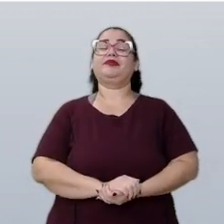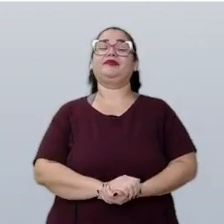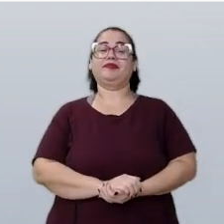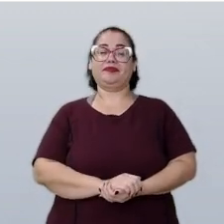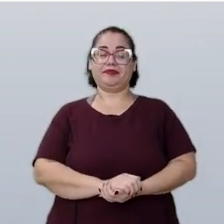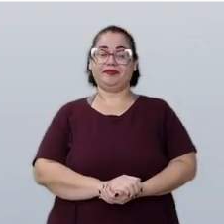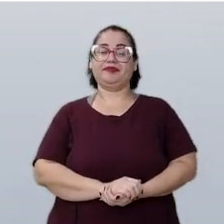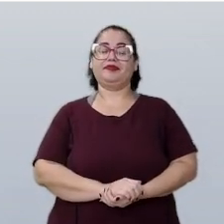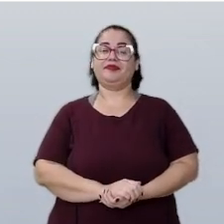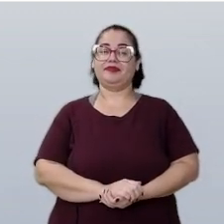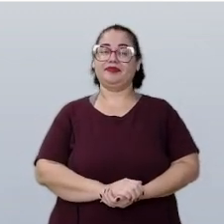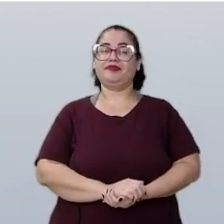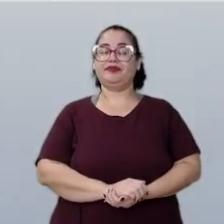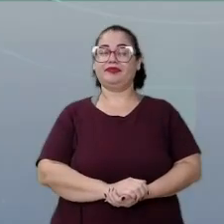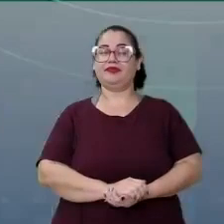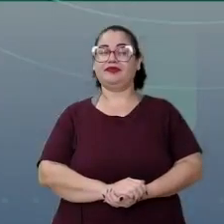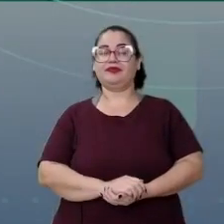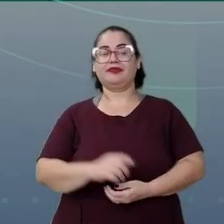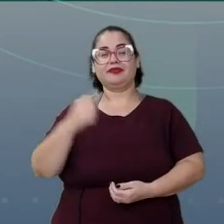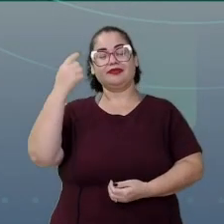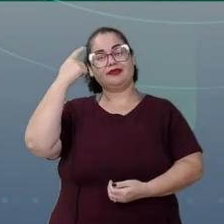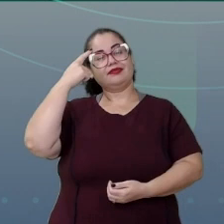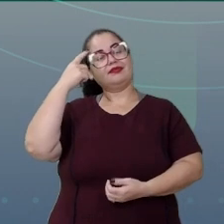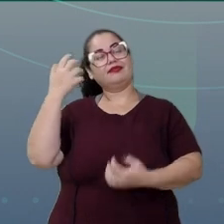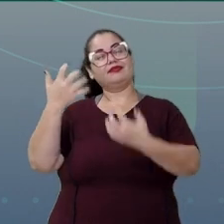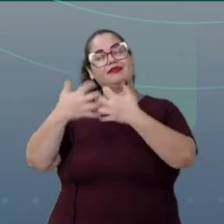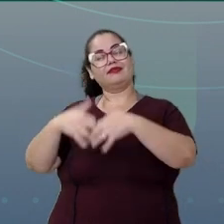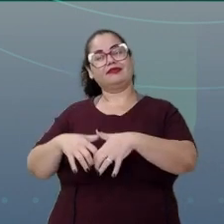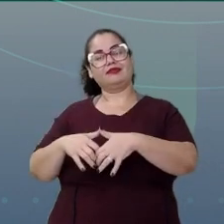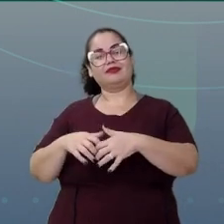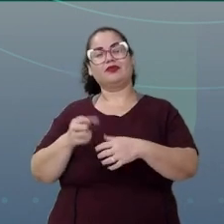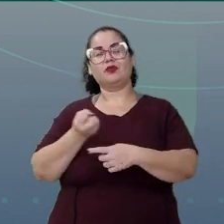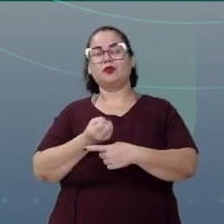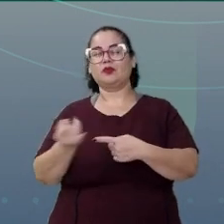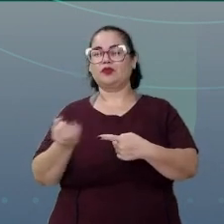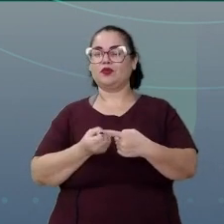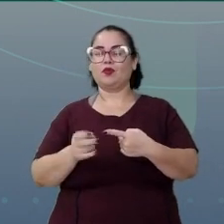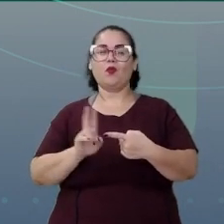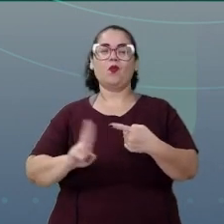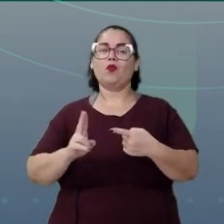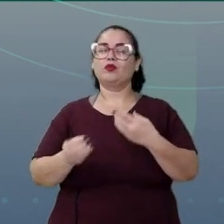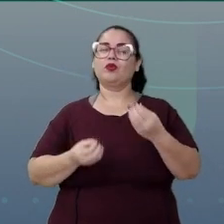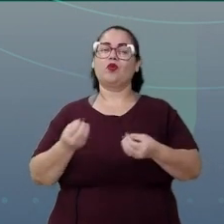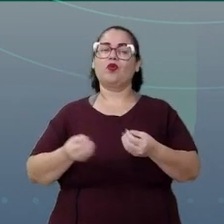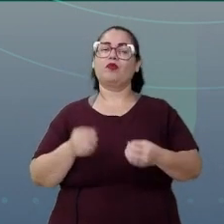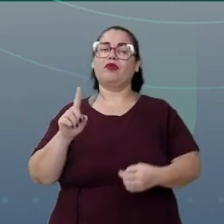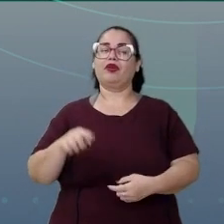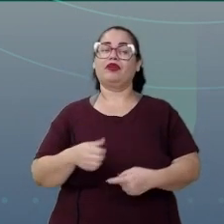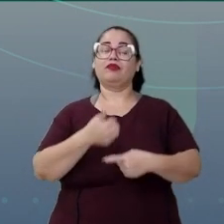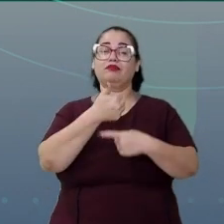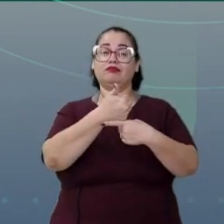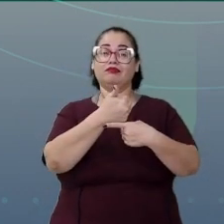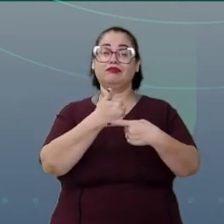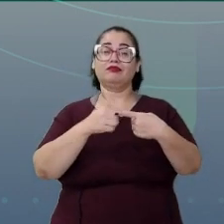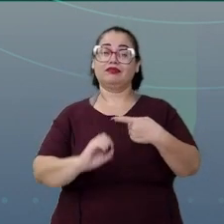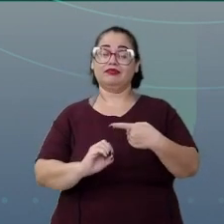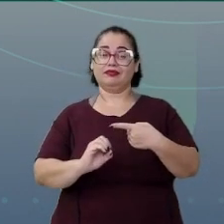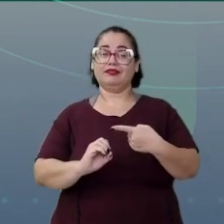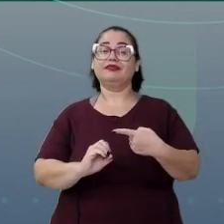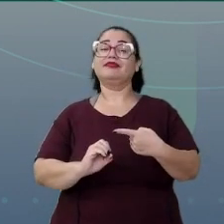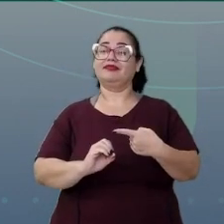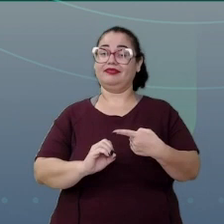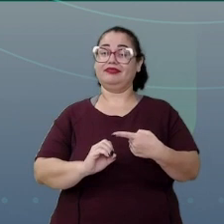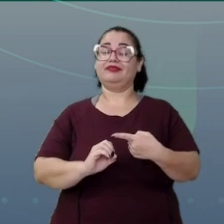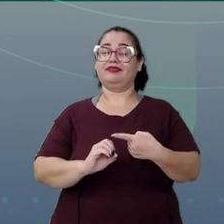Transformando esse raciocínio em fração, eu tenho um décimo. Um